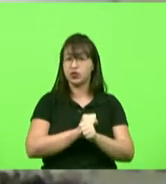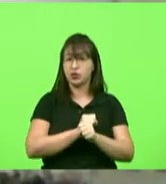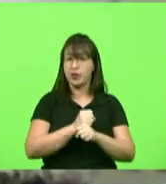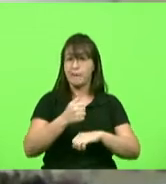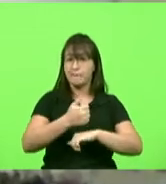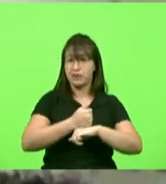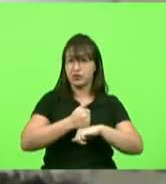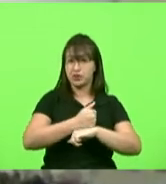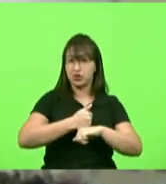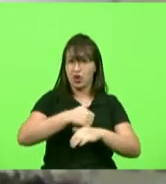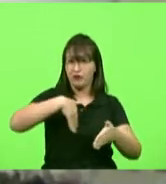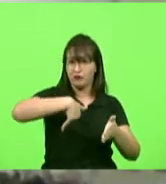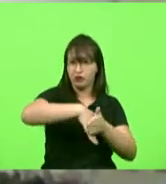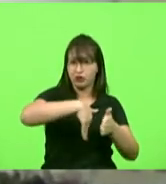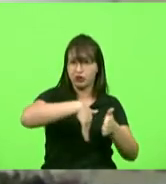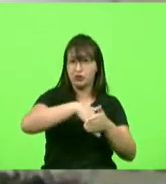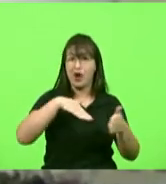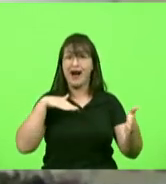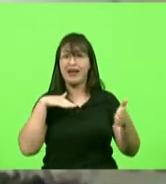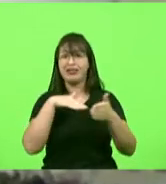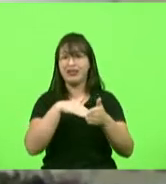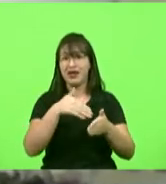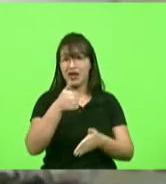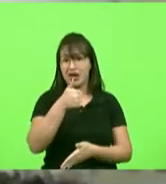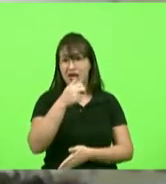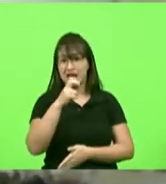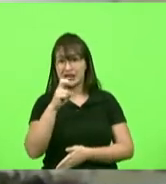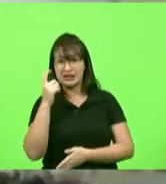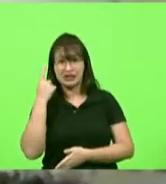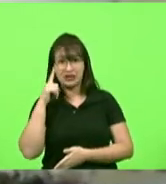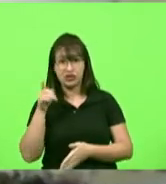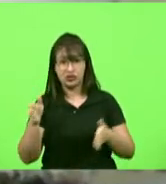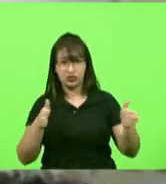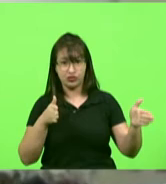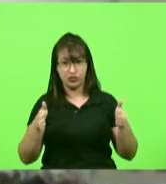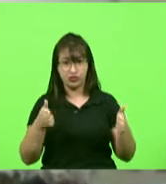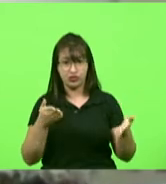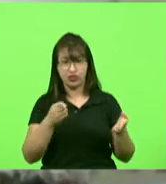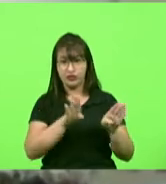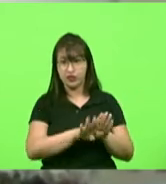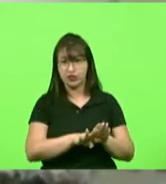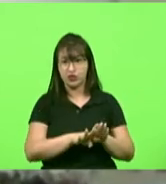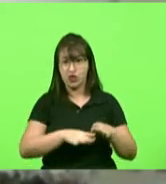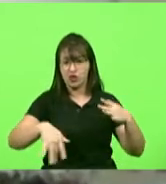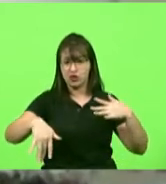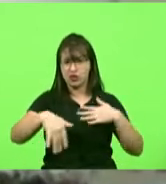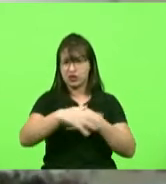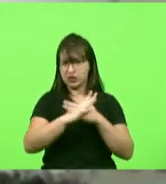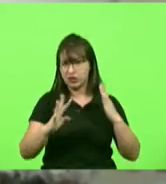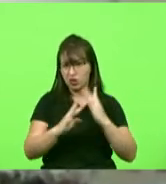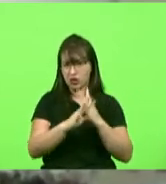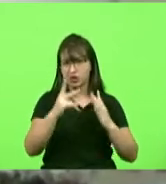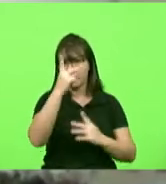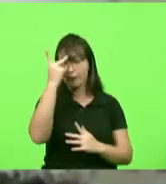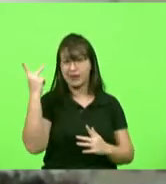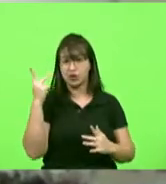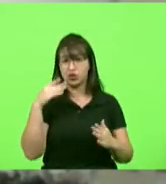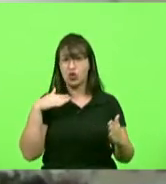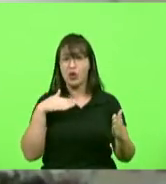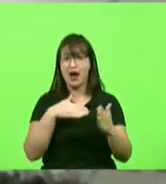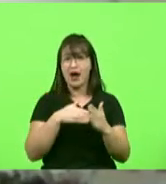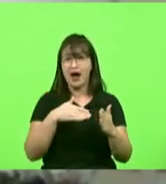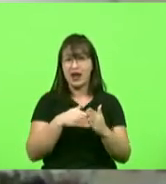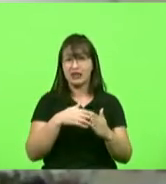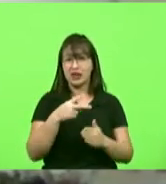dias restrição de circulação de pessoas a partir das 22 horas